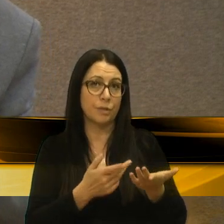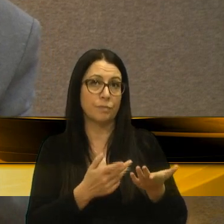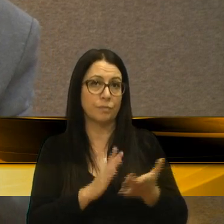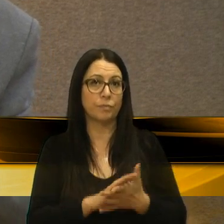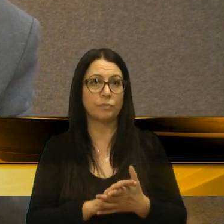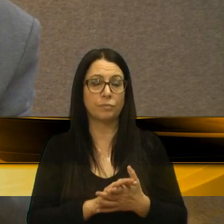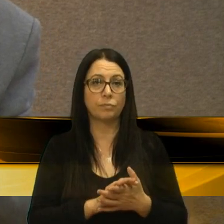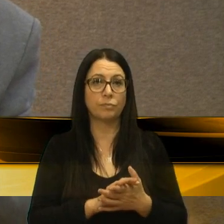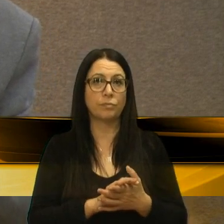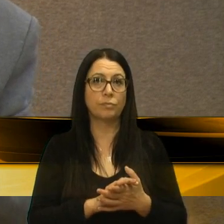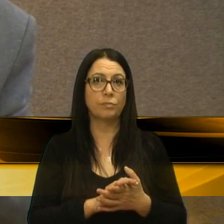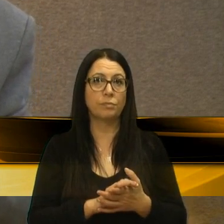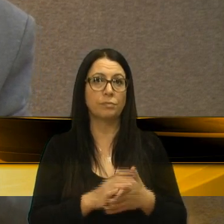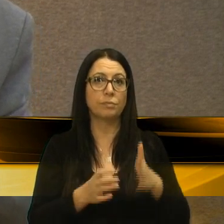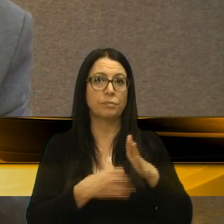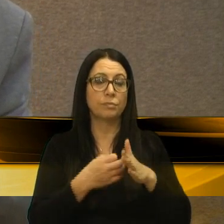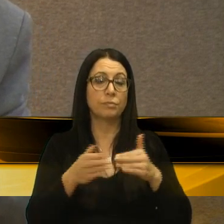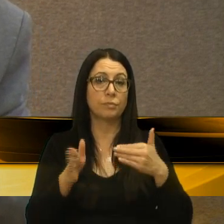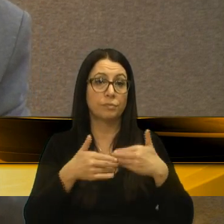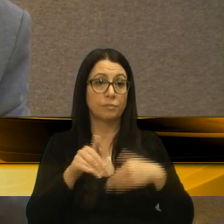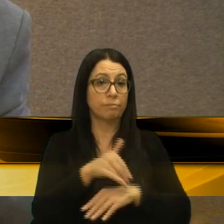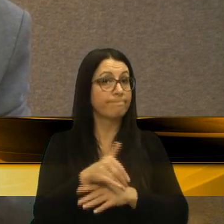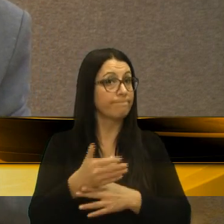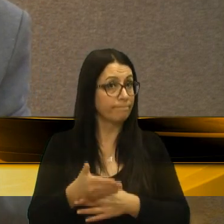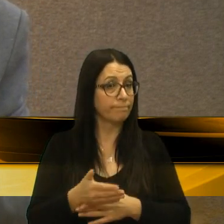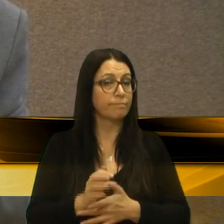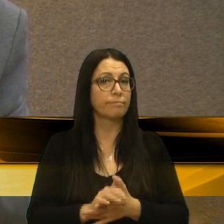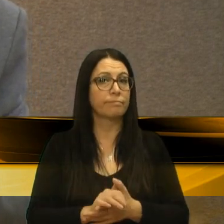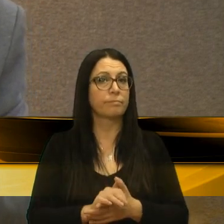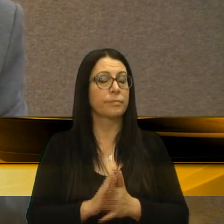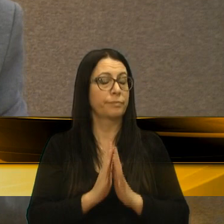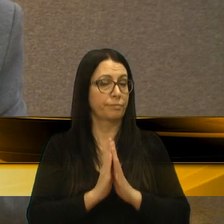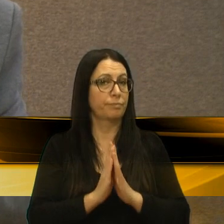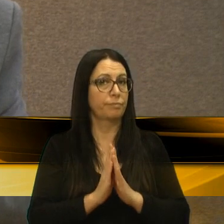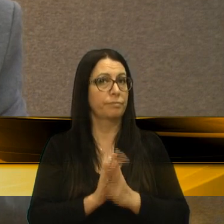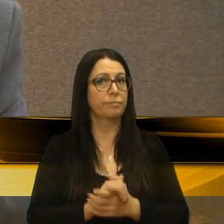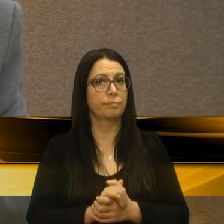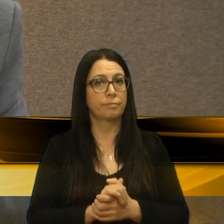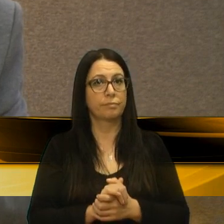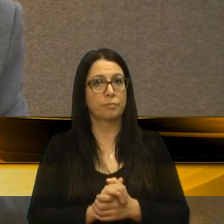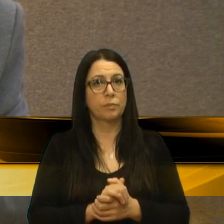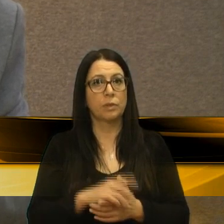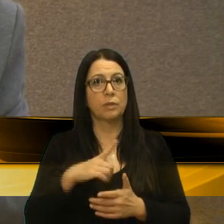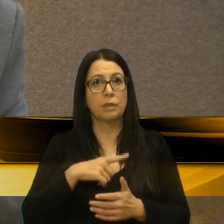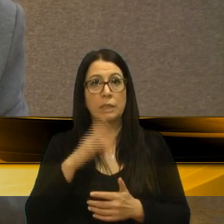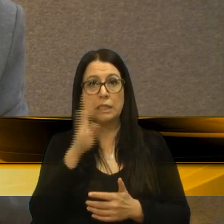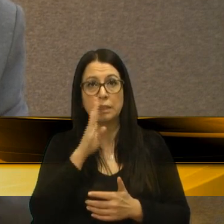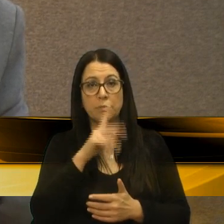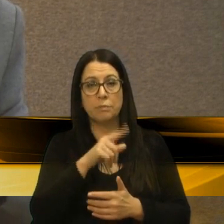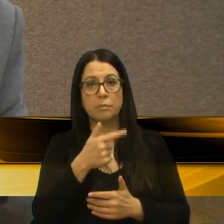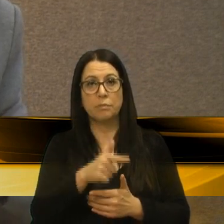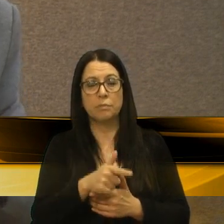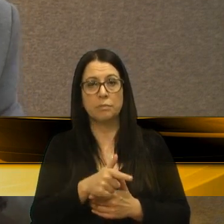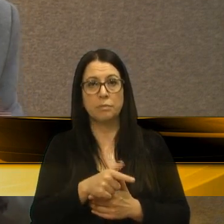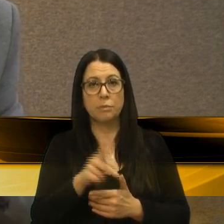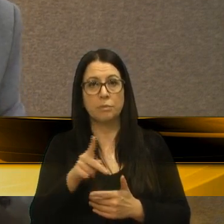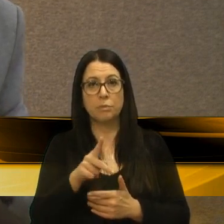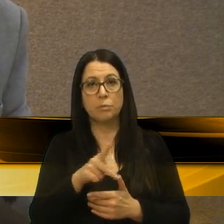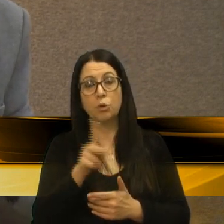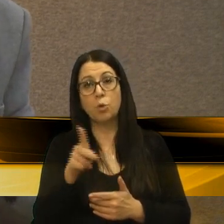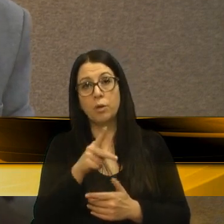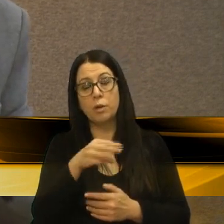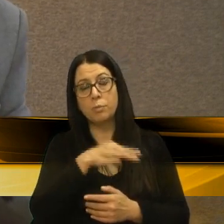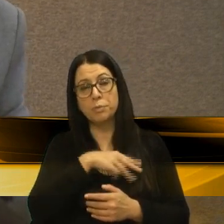a empresa fechar a rua. Por favor. Então, nós vamos ter que correr atrás de novo, procurar o Ministério